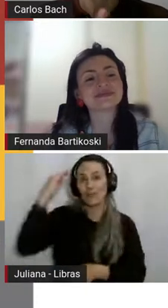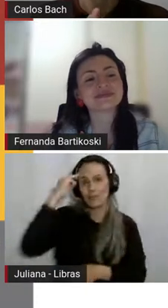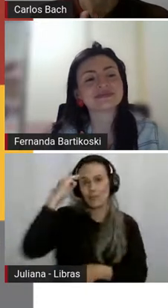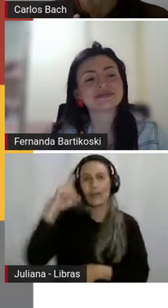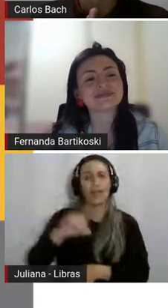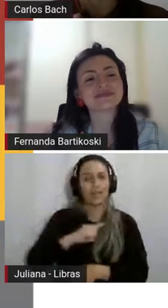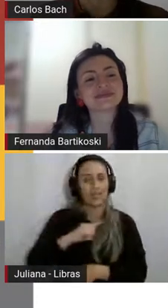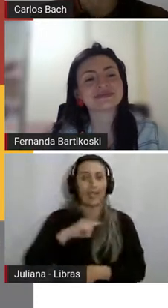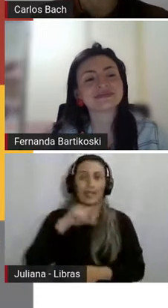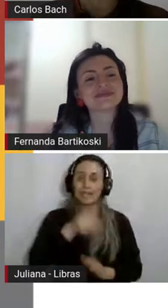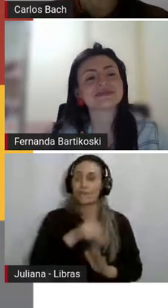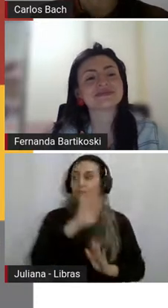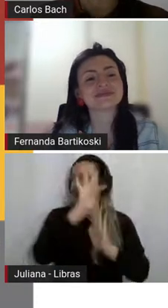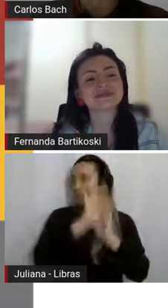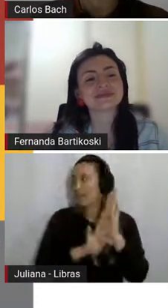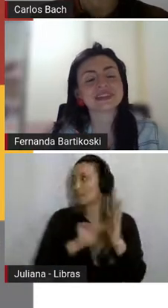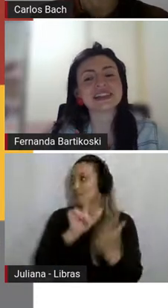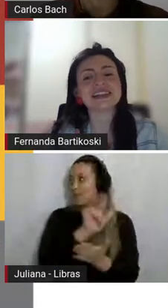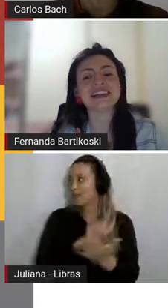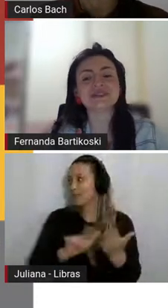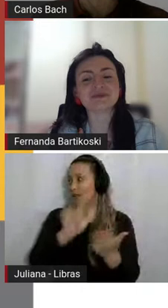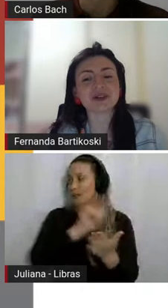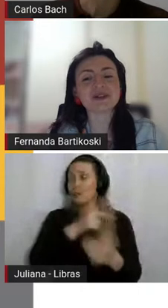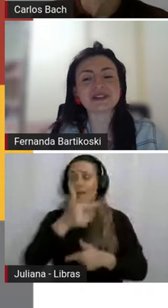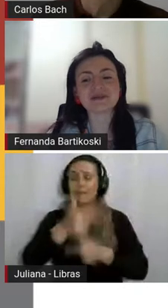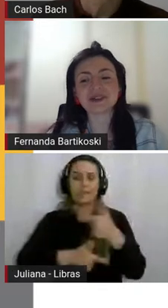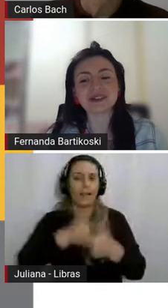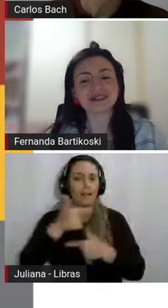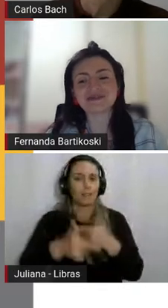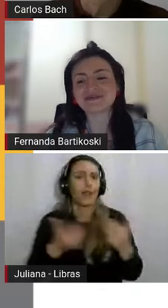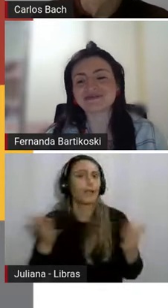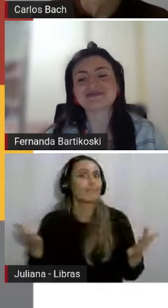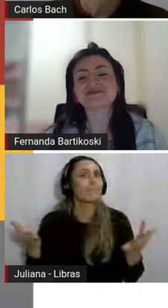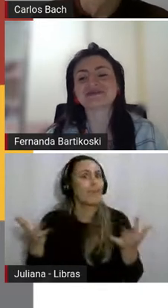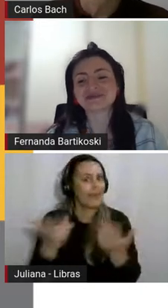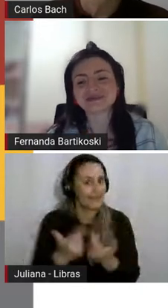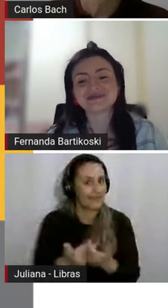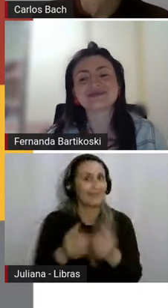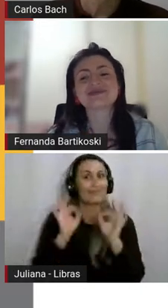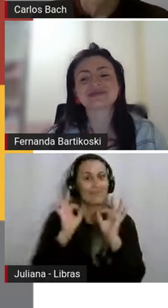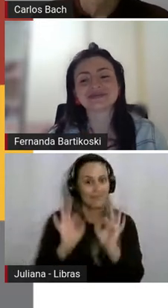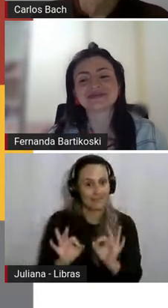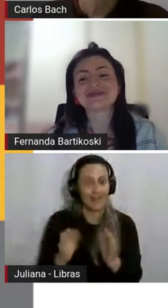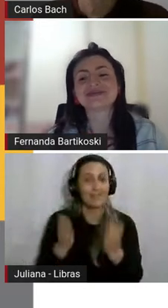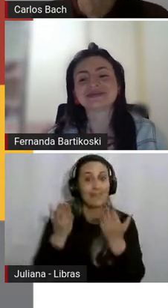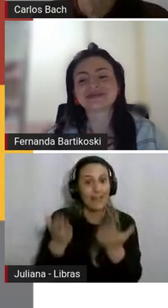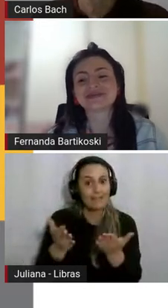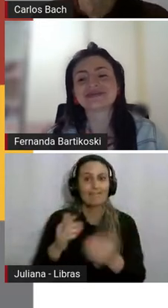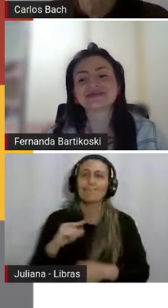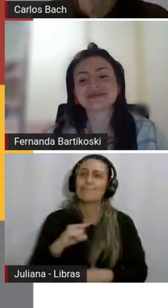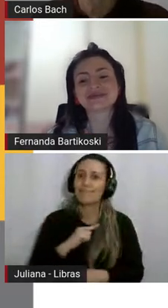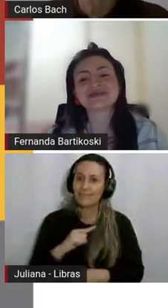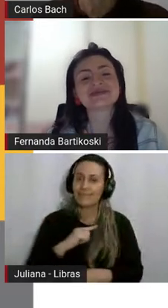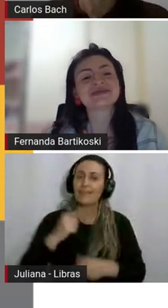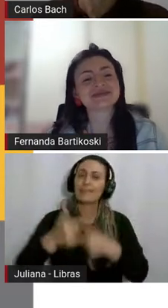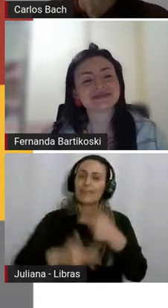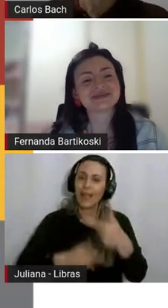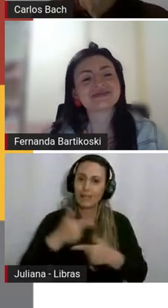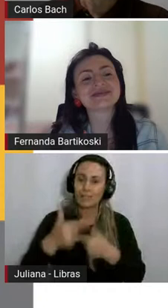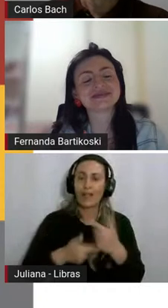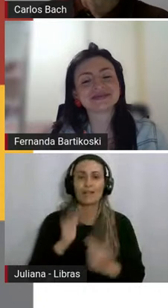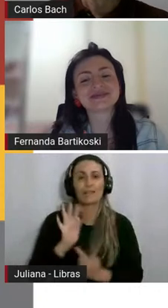Nossa, trabalhos maravilhosos estão aparecendo aqui que a literatura, que essa leitura literária propicia, né?